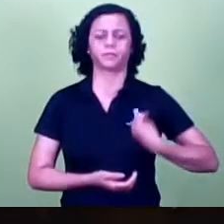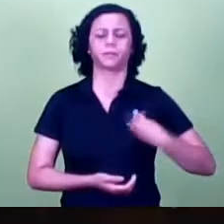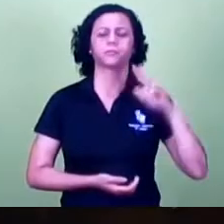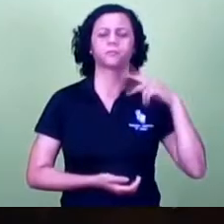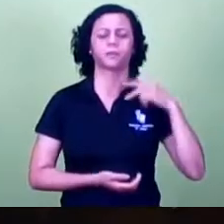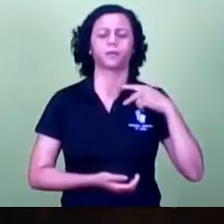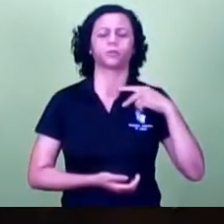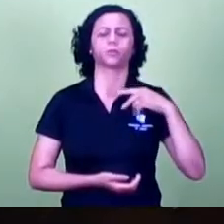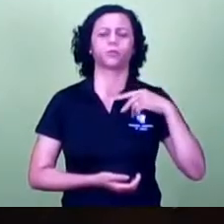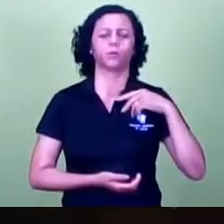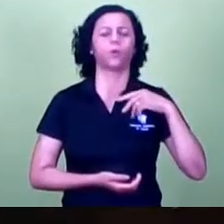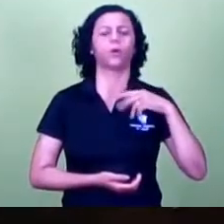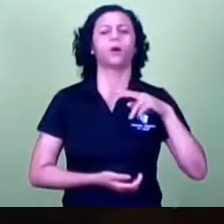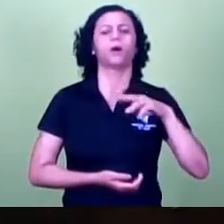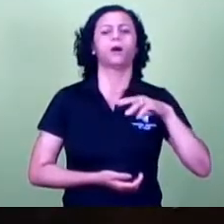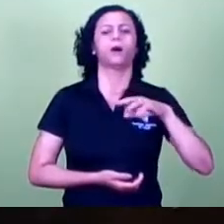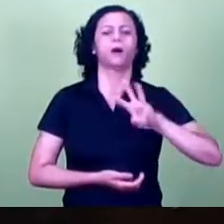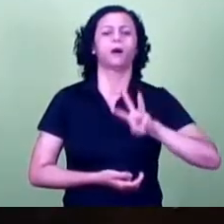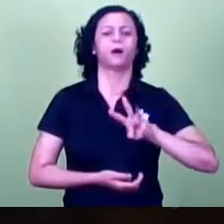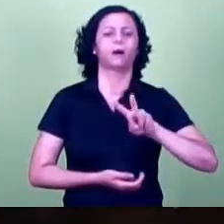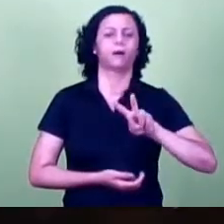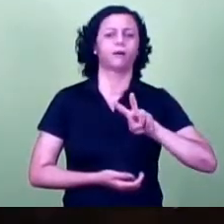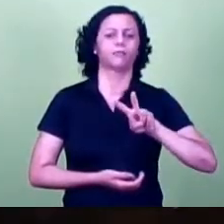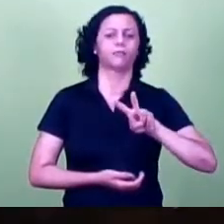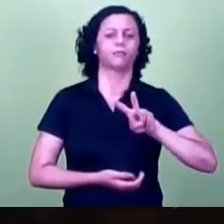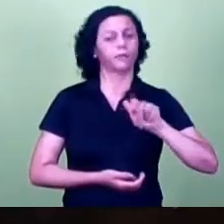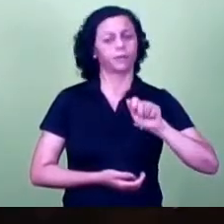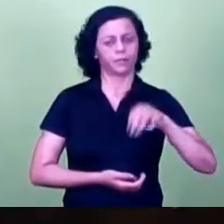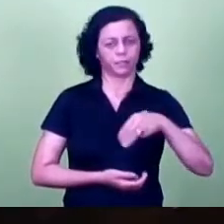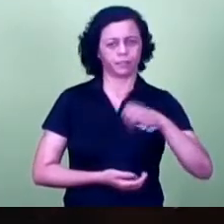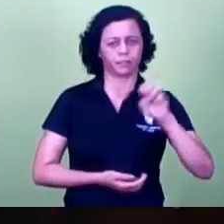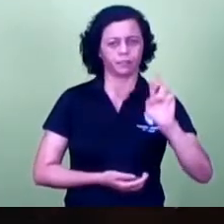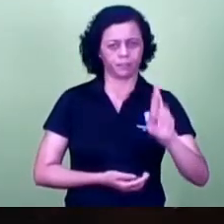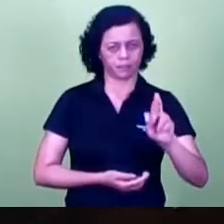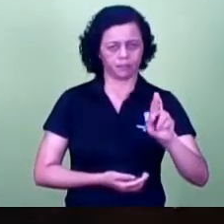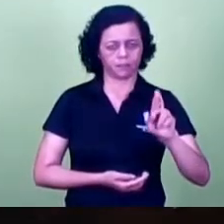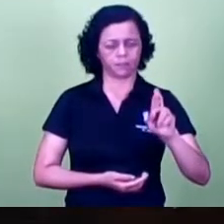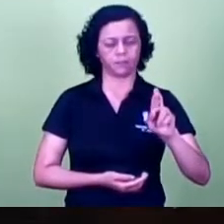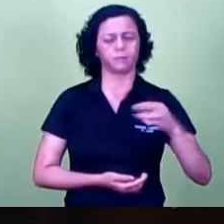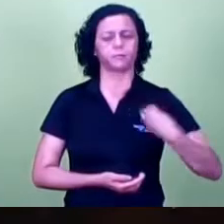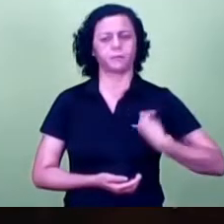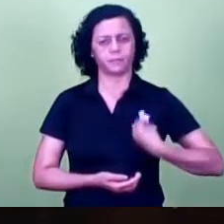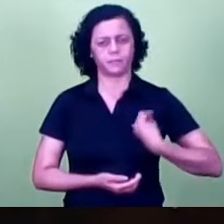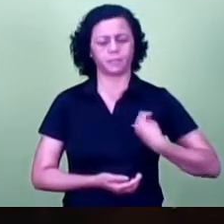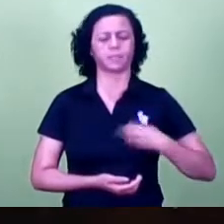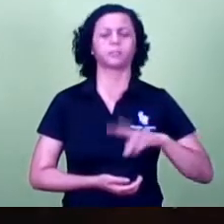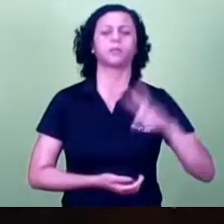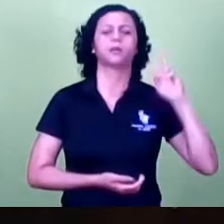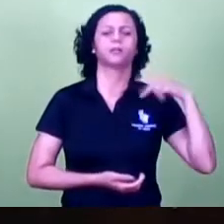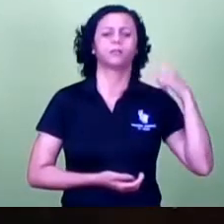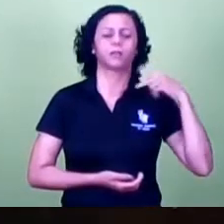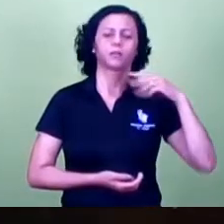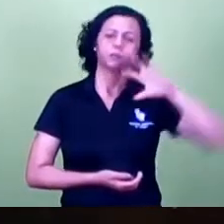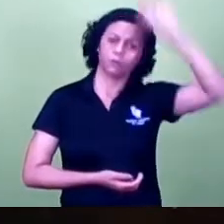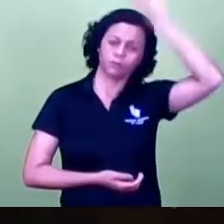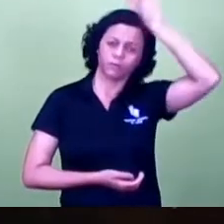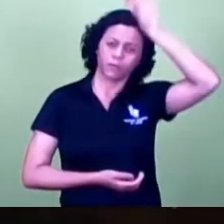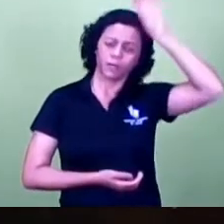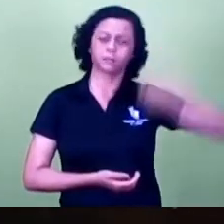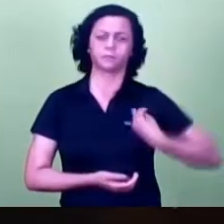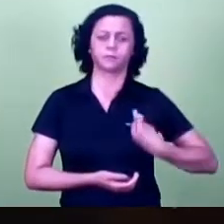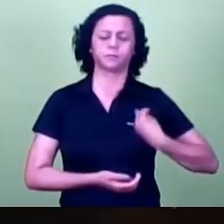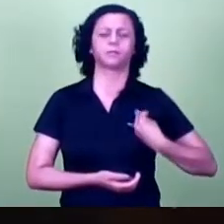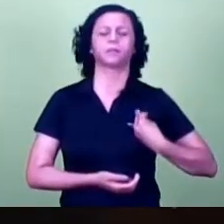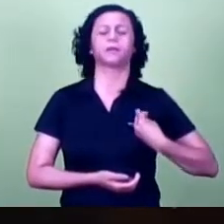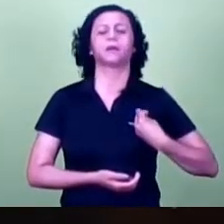Guiar. Presente, excelência. Vereador Bejane Júnior. Presente, excelência. Vereador Wagner de Oliveira. Presente, excelência.